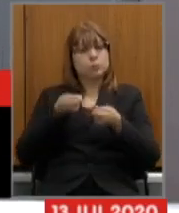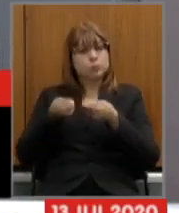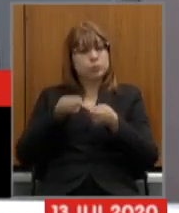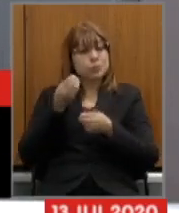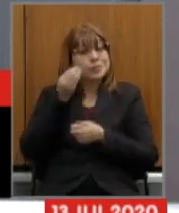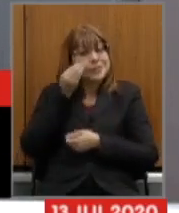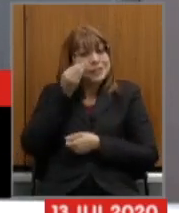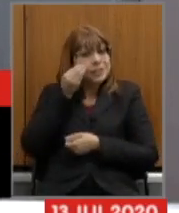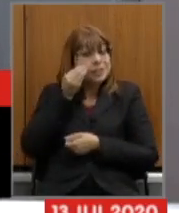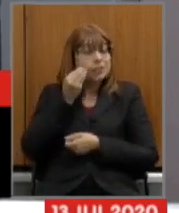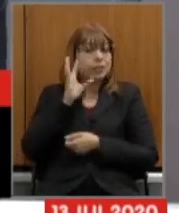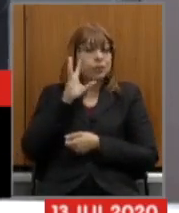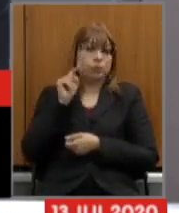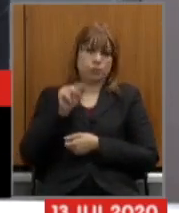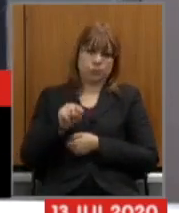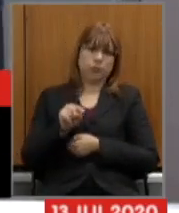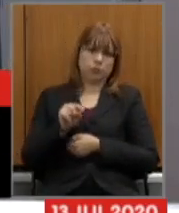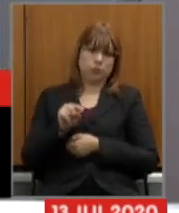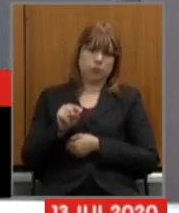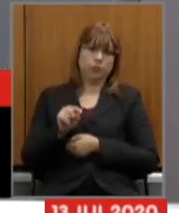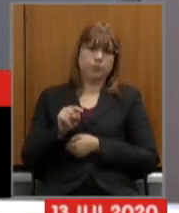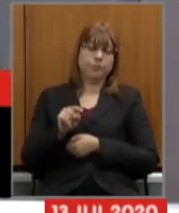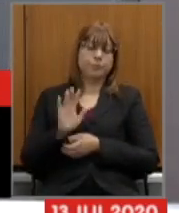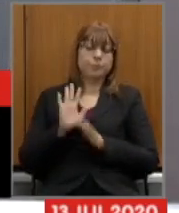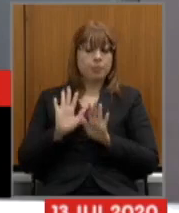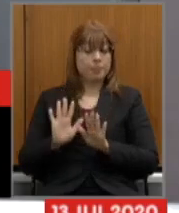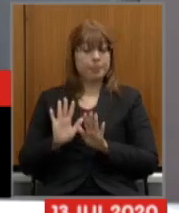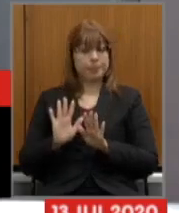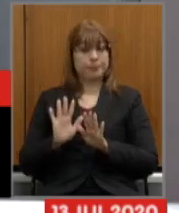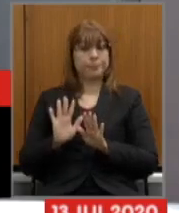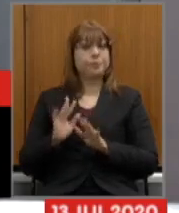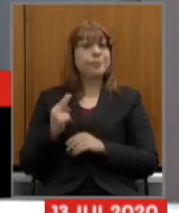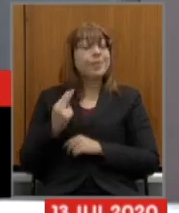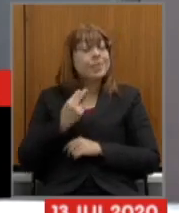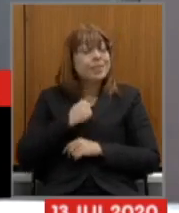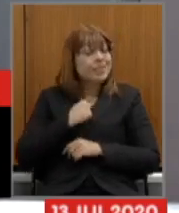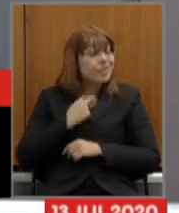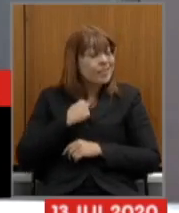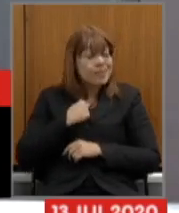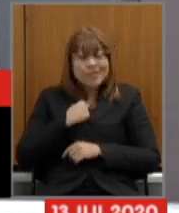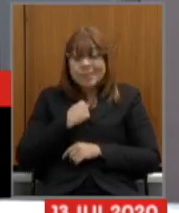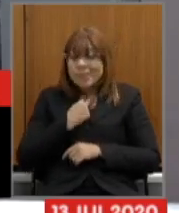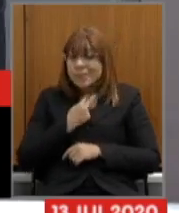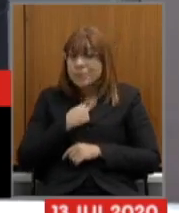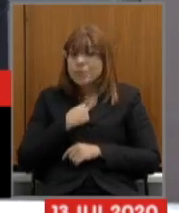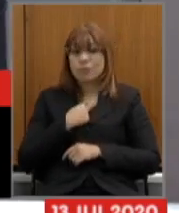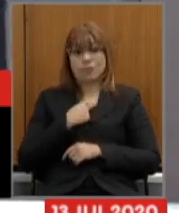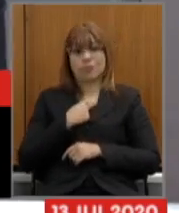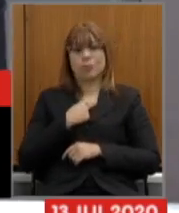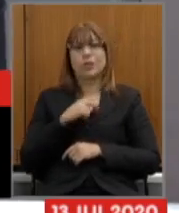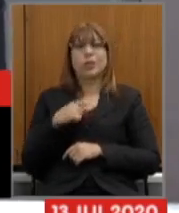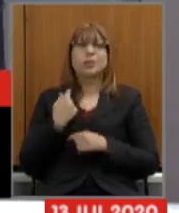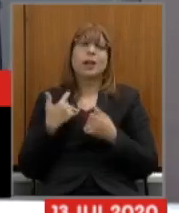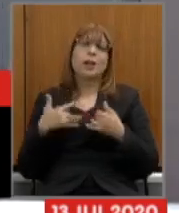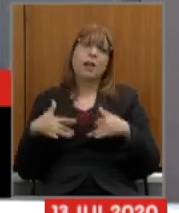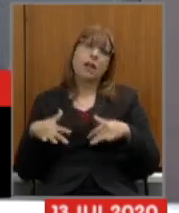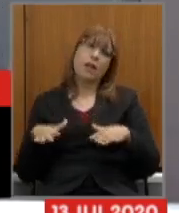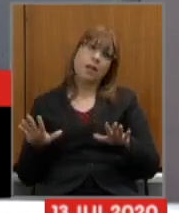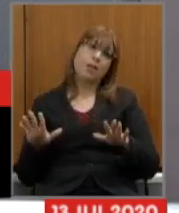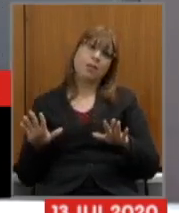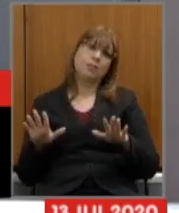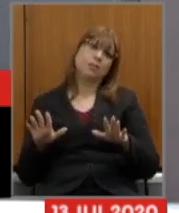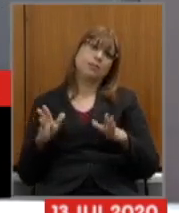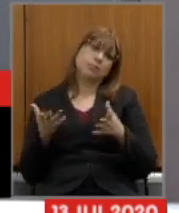para este problema o que não pode de forma alguma nos fazer relaxar na discussão